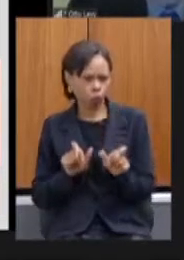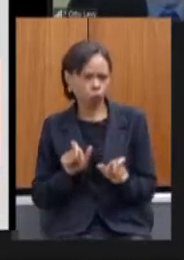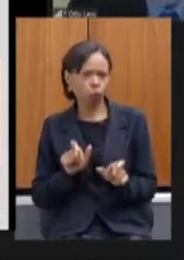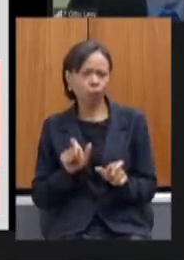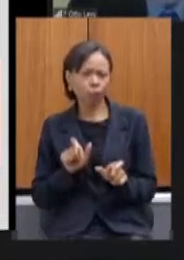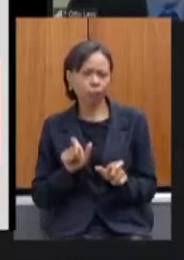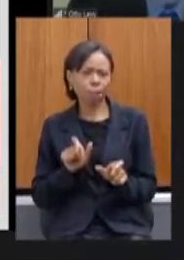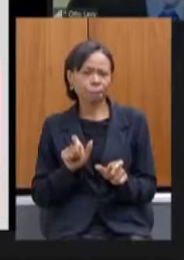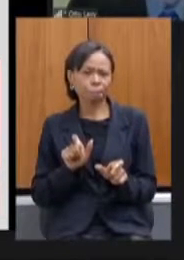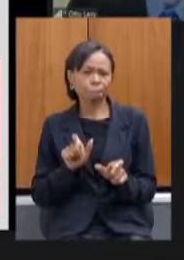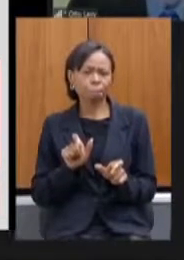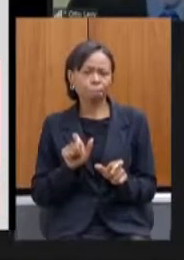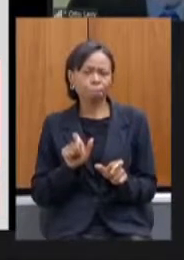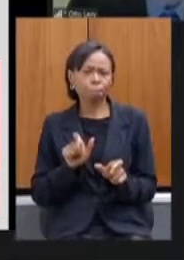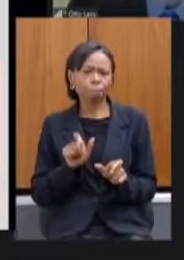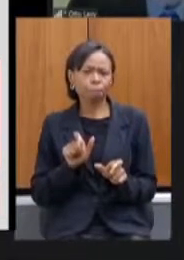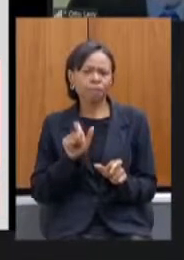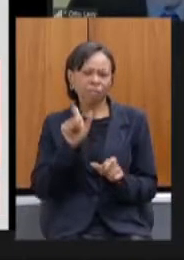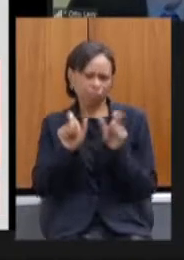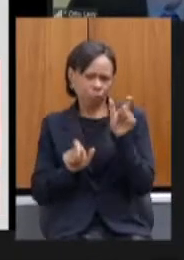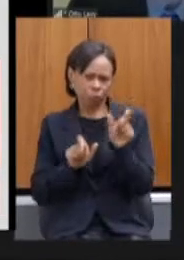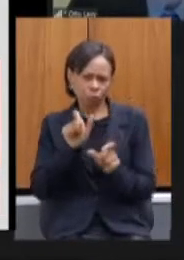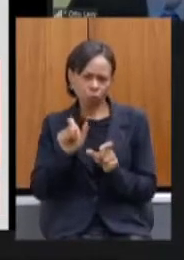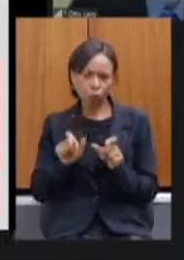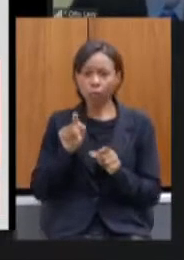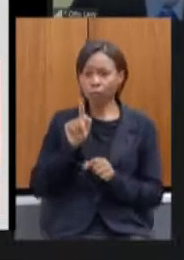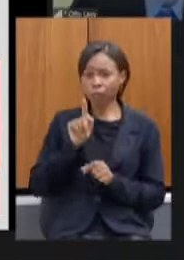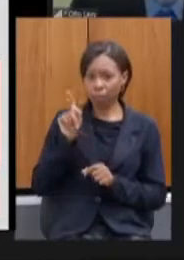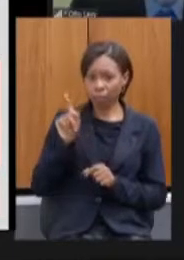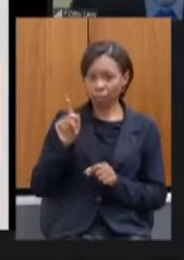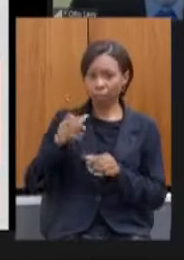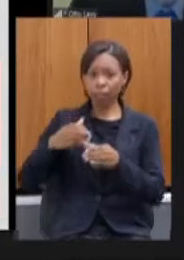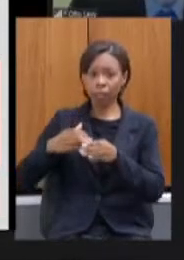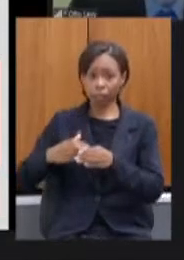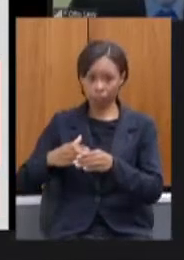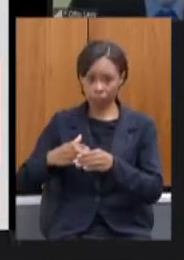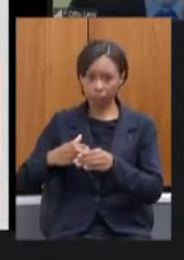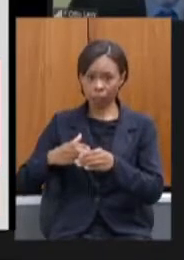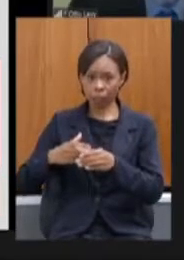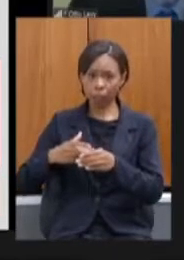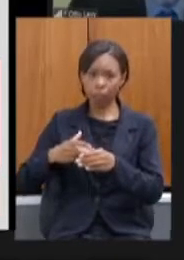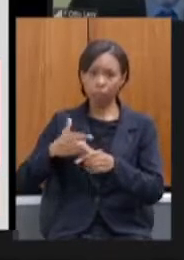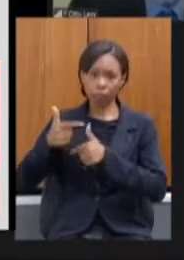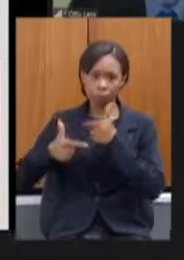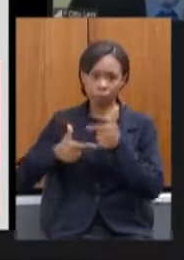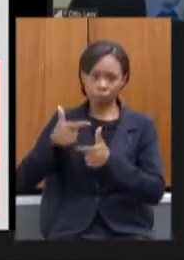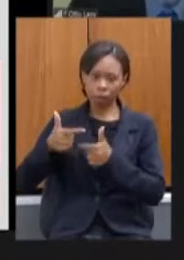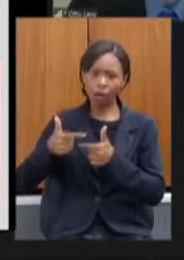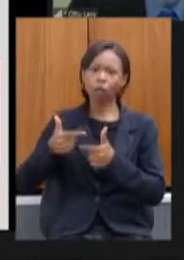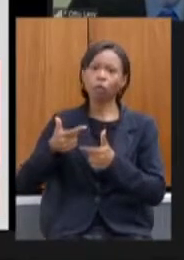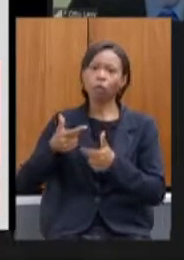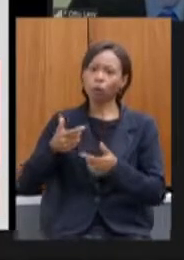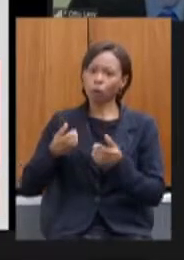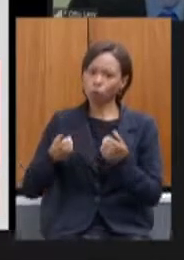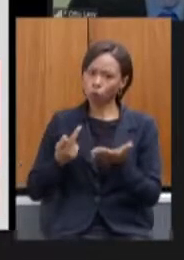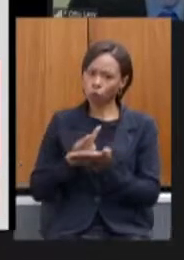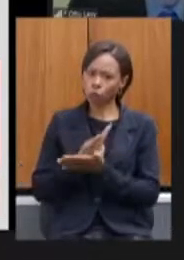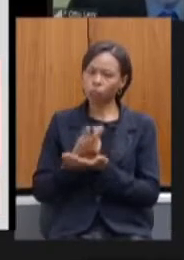ainda ficaram na cidade administrativa realização de ginástica laboral e de relaxamento